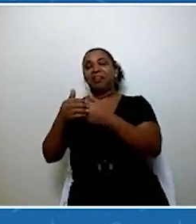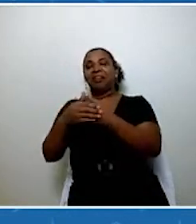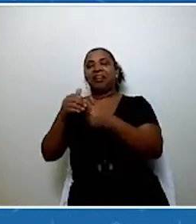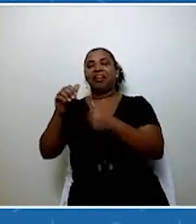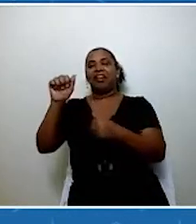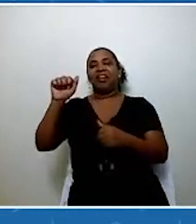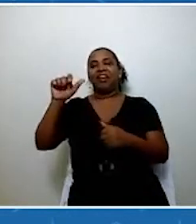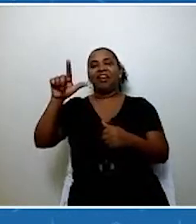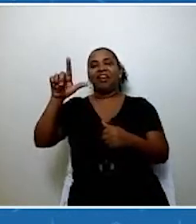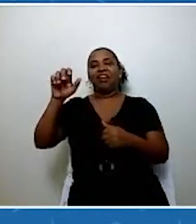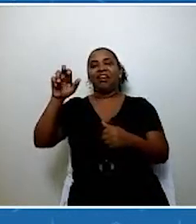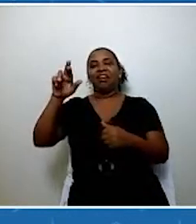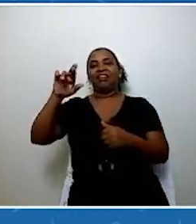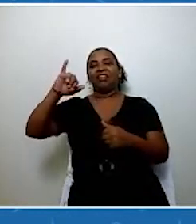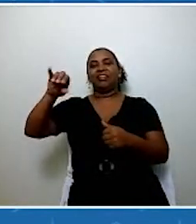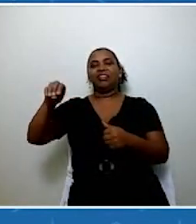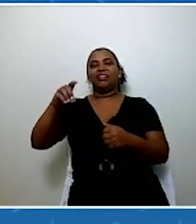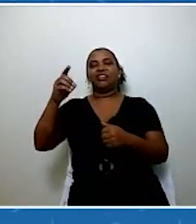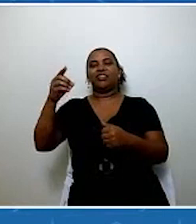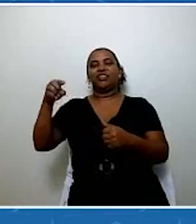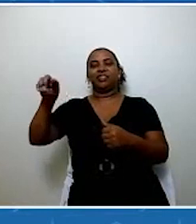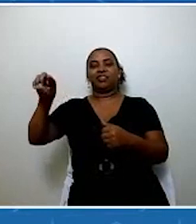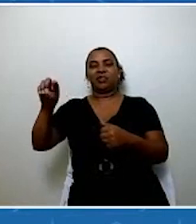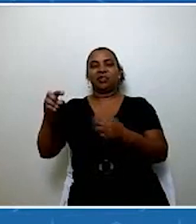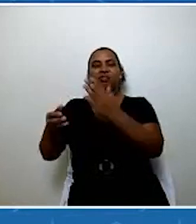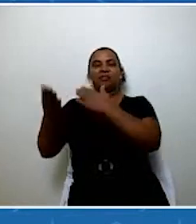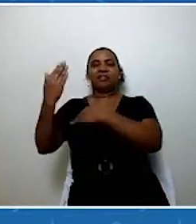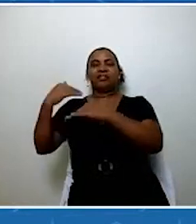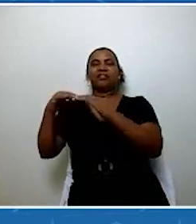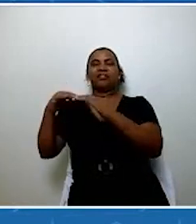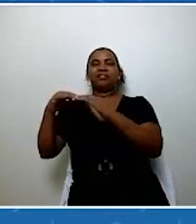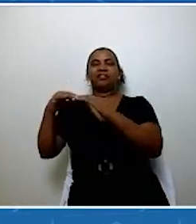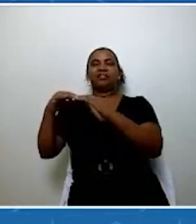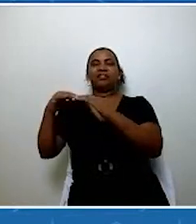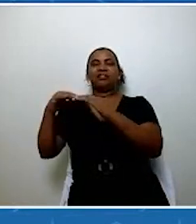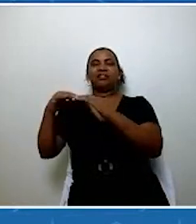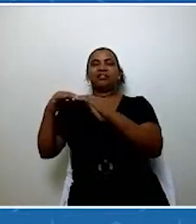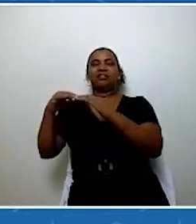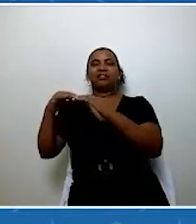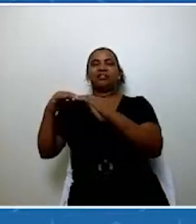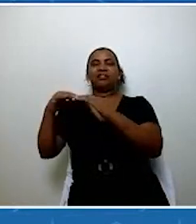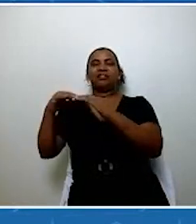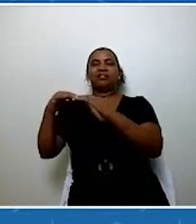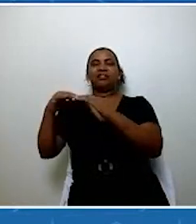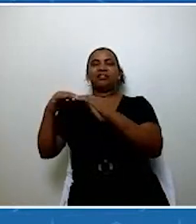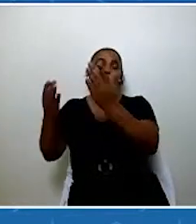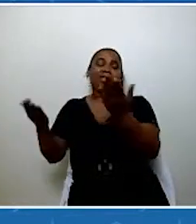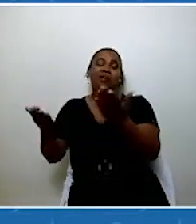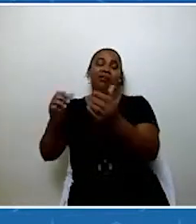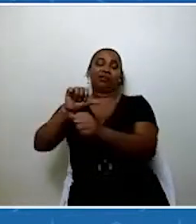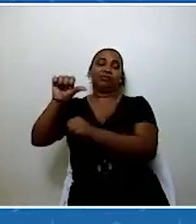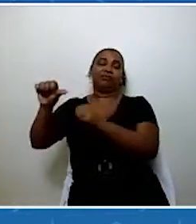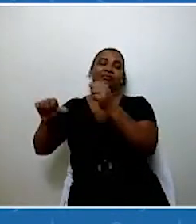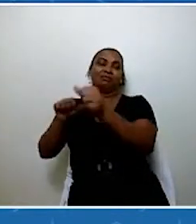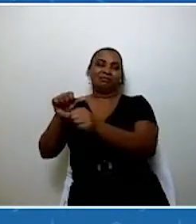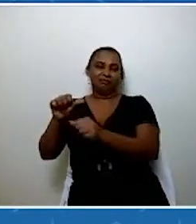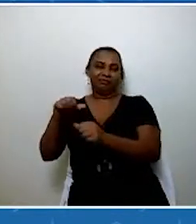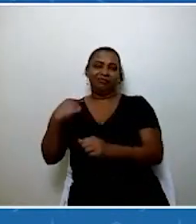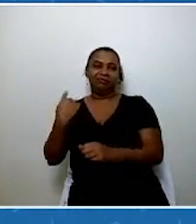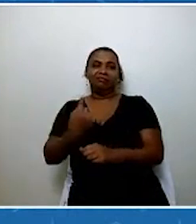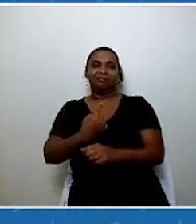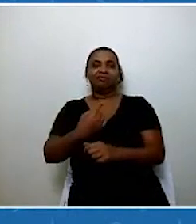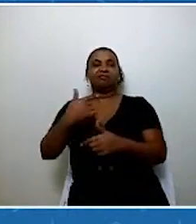Banerj e era chamado do Banerjão, a gente está justamente fazendo esse trabalho de montar